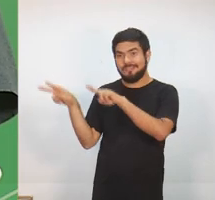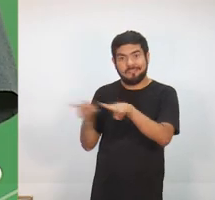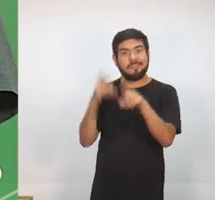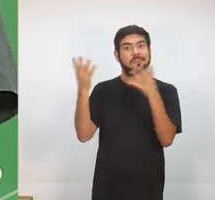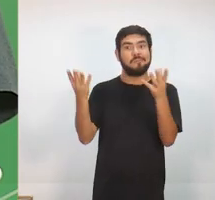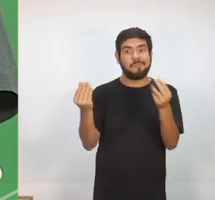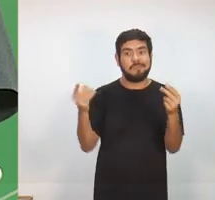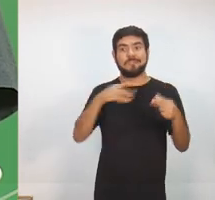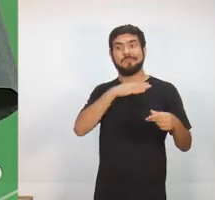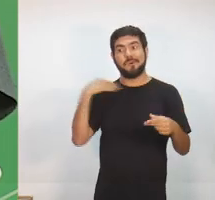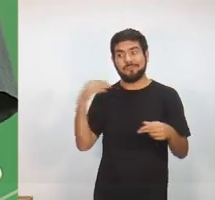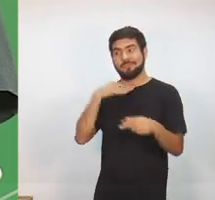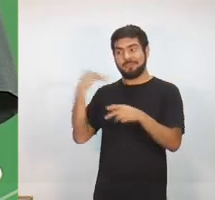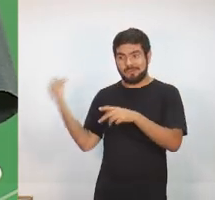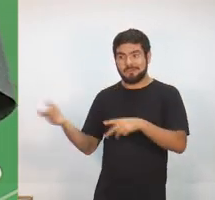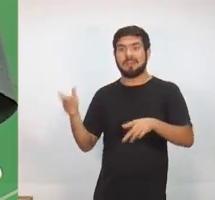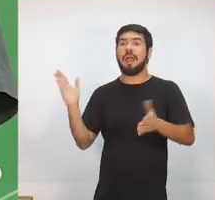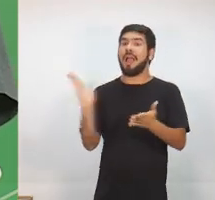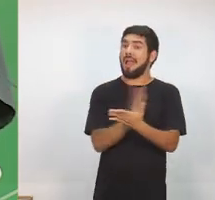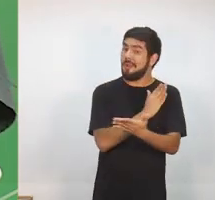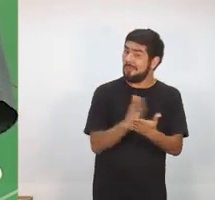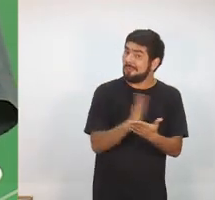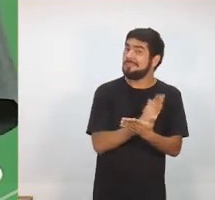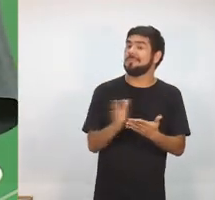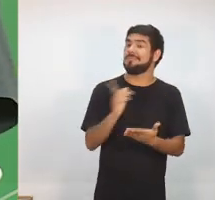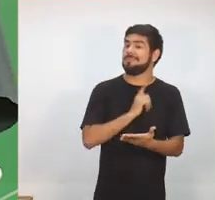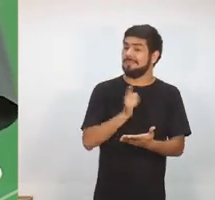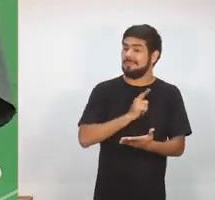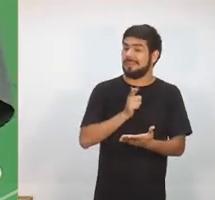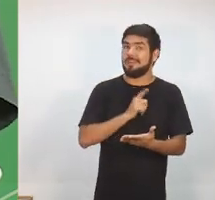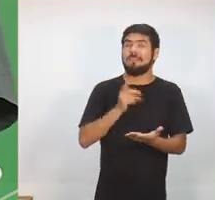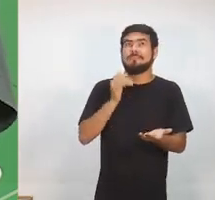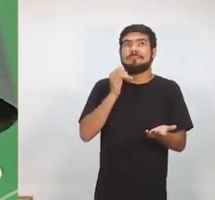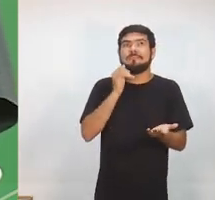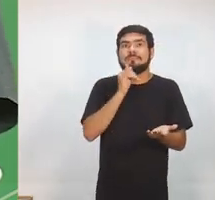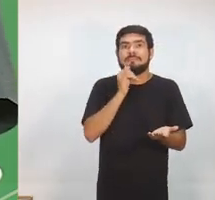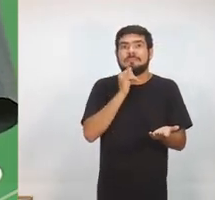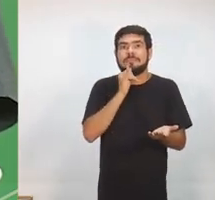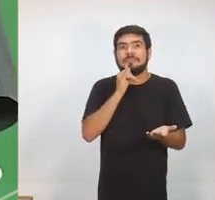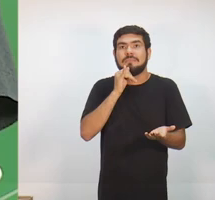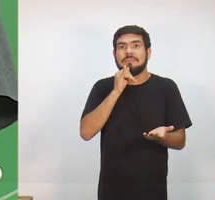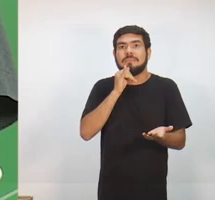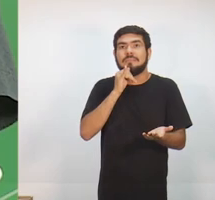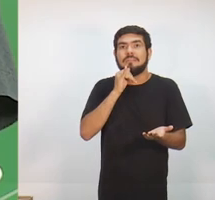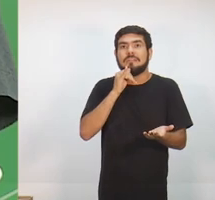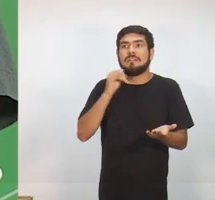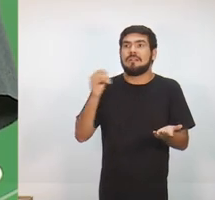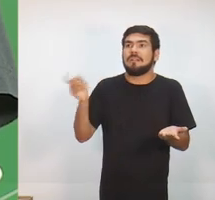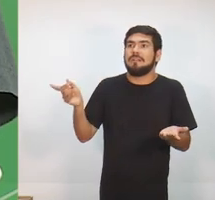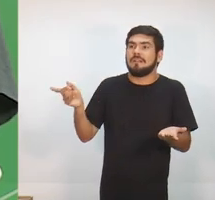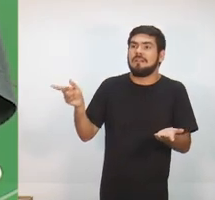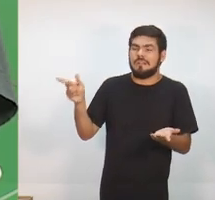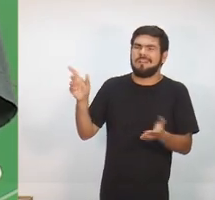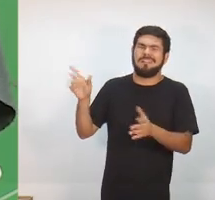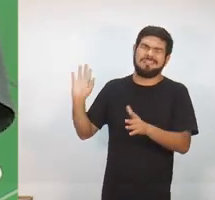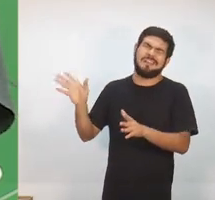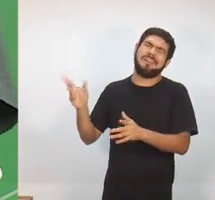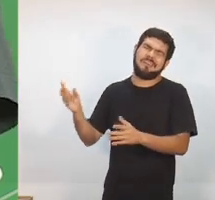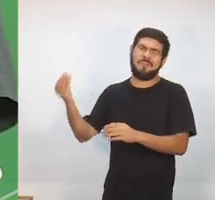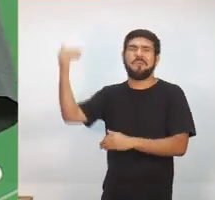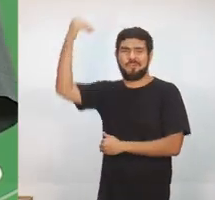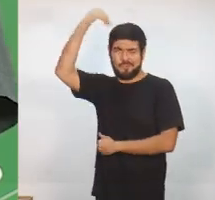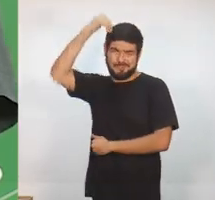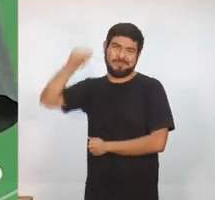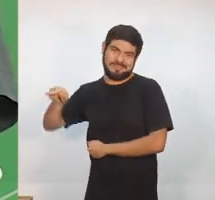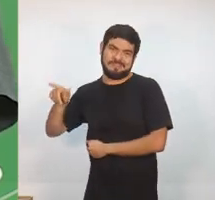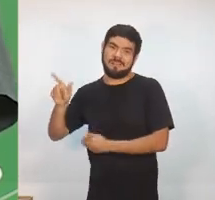naquela situação. Alguns tiveram alguns compromissos, ou seja, algumas culpas para pagar, realmente, para a sociedade, e outros porque estavam